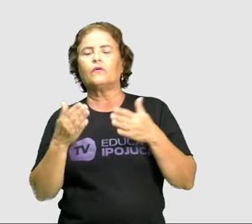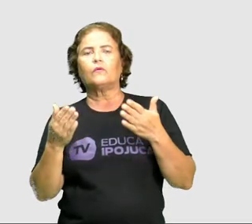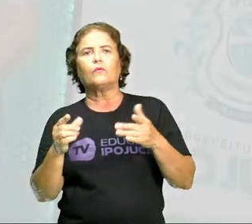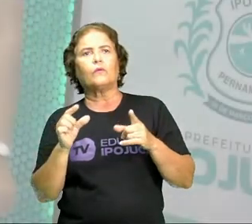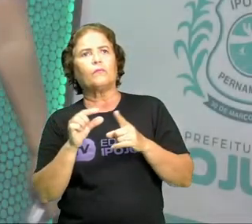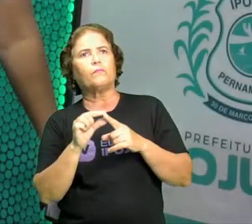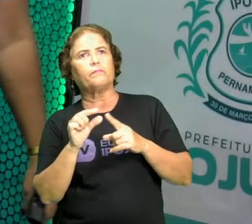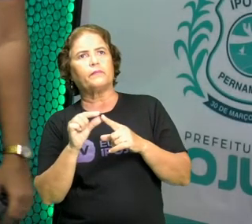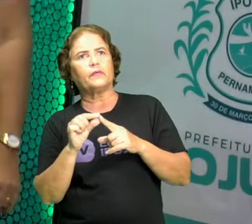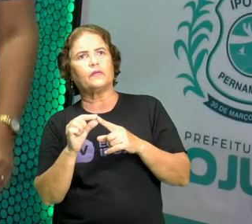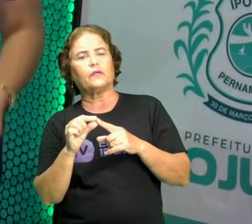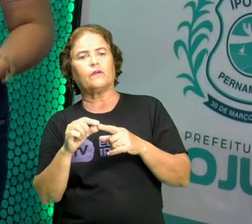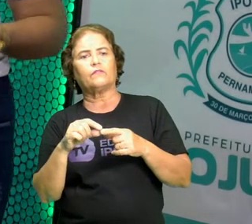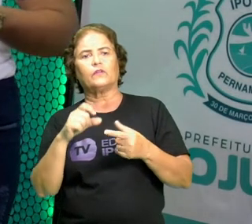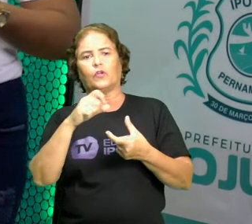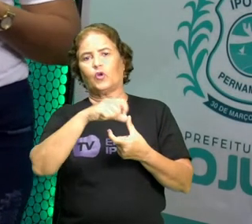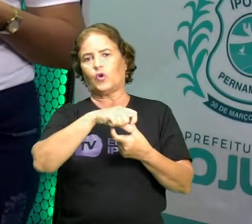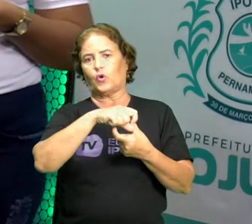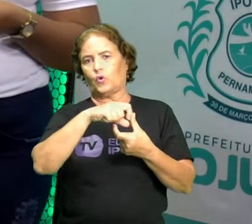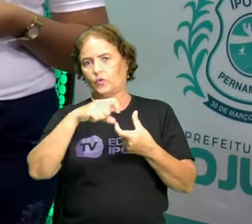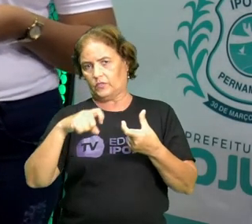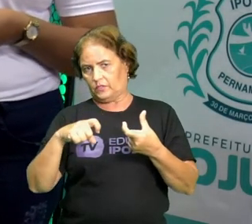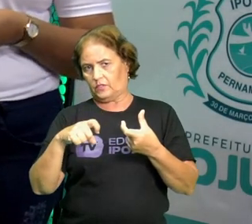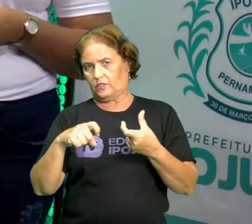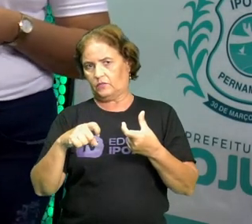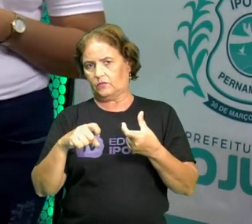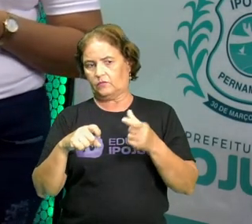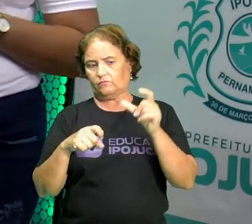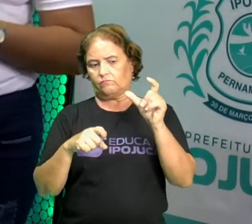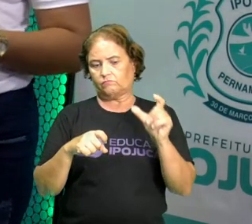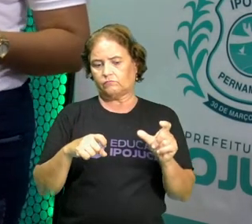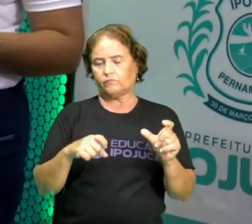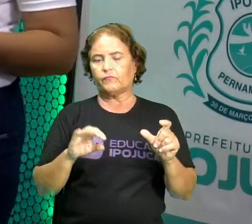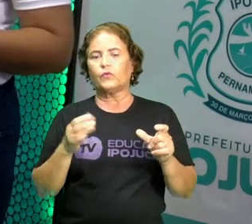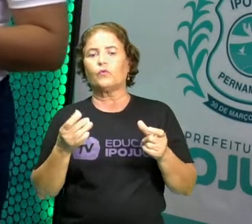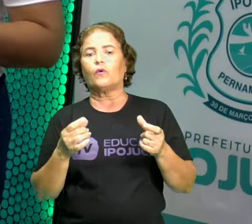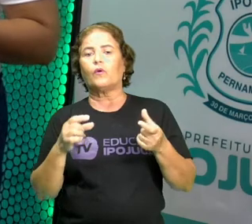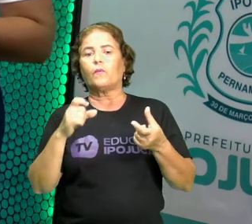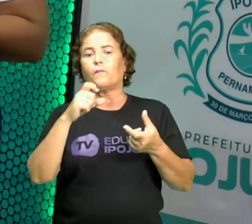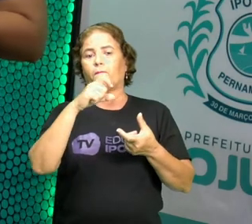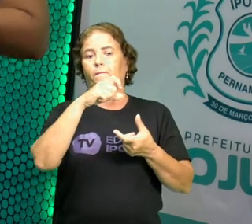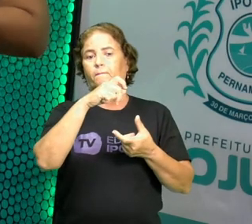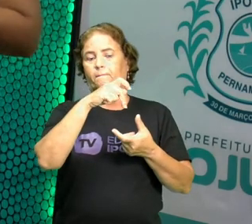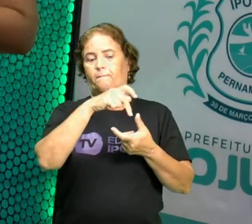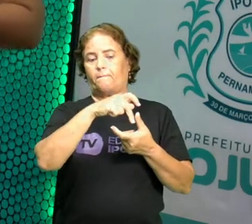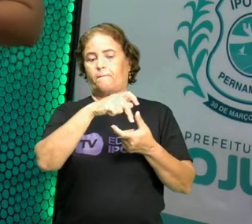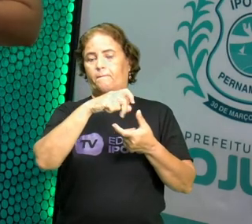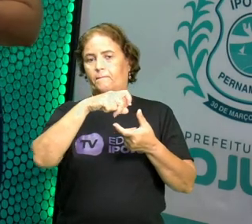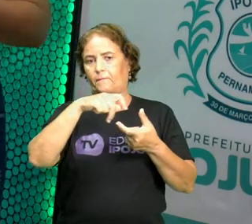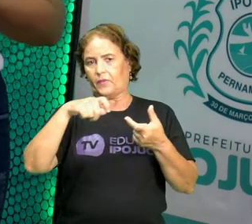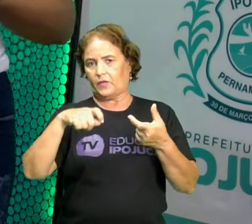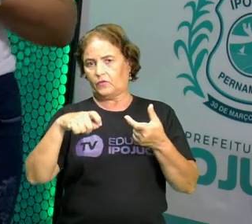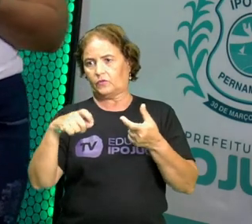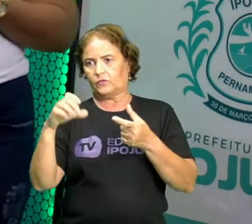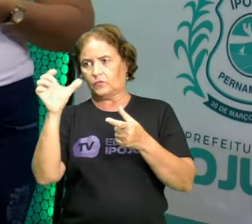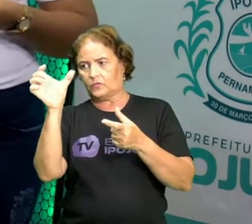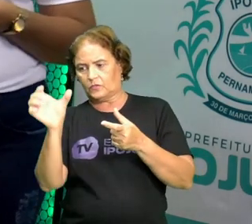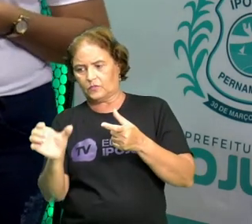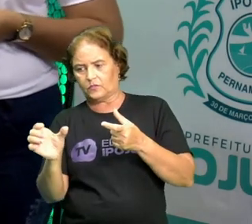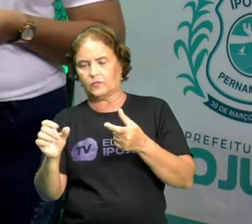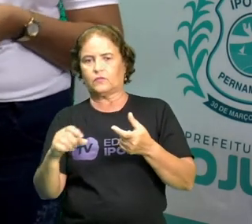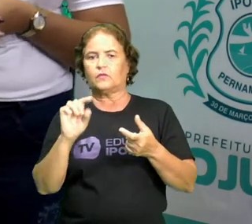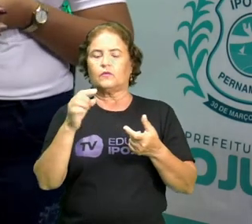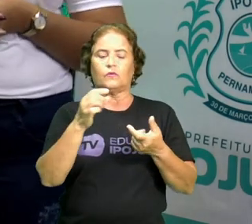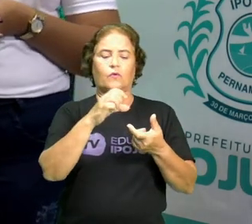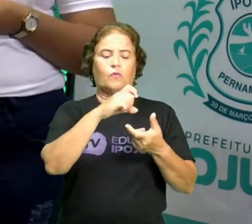paroxítona? E qual dessas palavras elas são uma paroxítona? Depois que vocês fizerem essas listinhas, vocês mostram pra